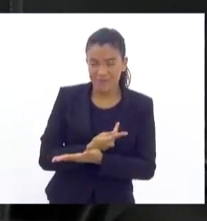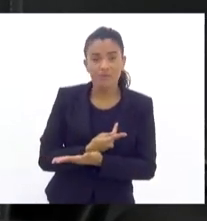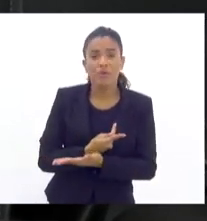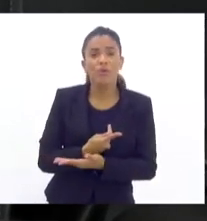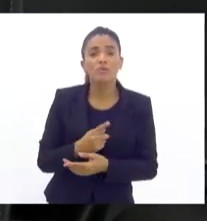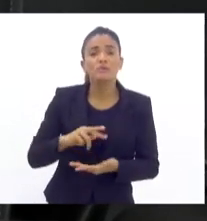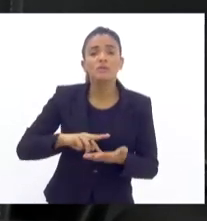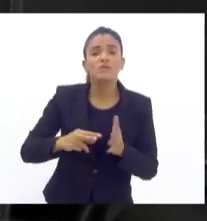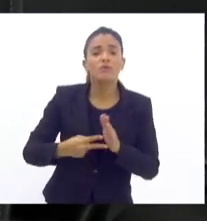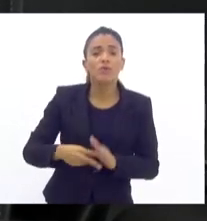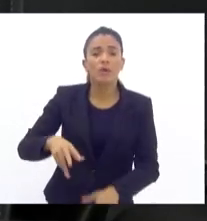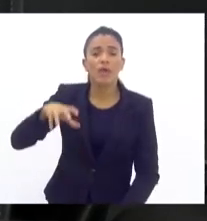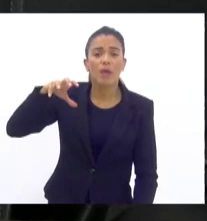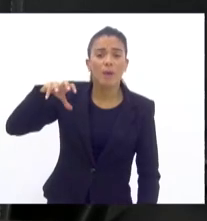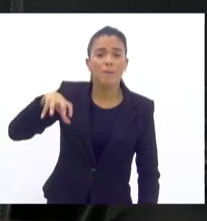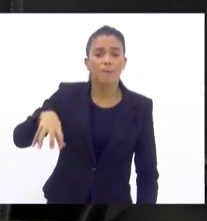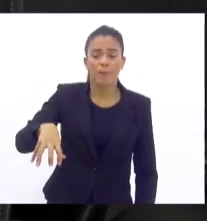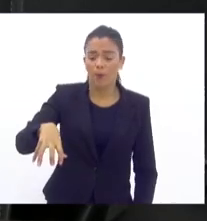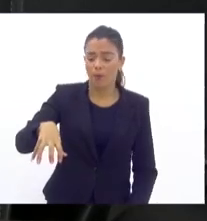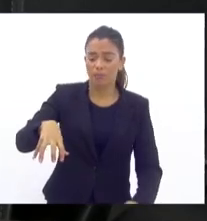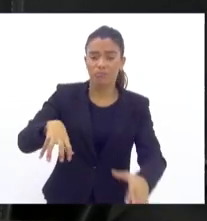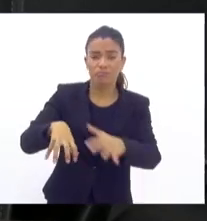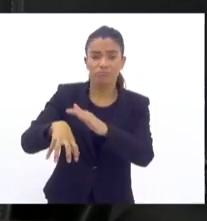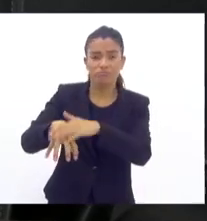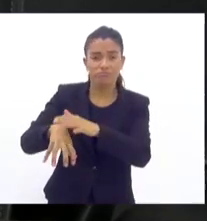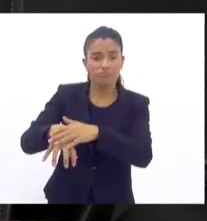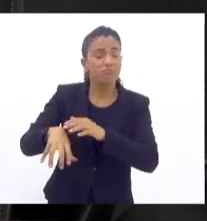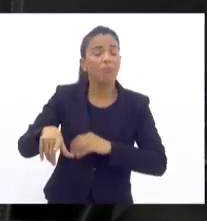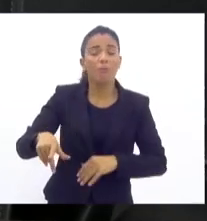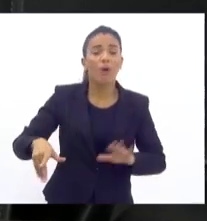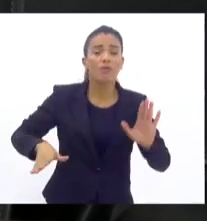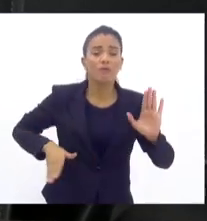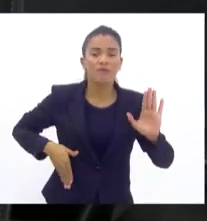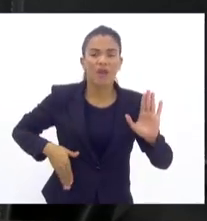demarcaram um território se o vagabundo